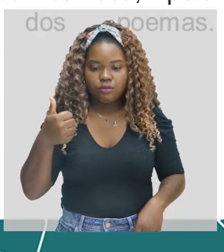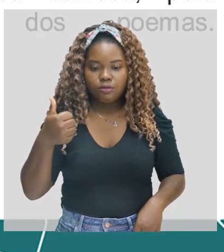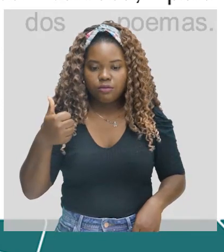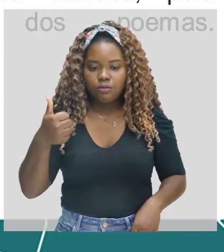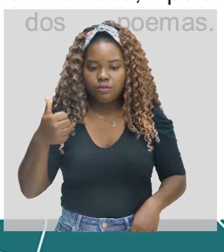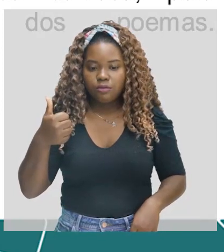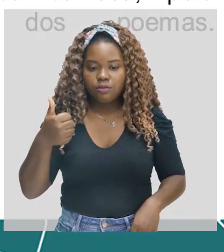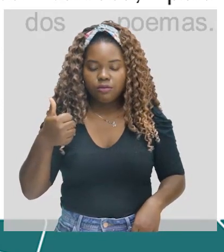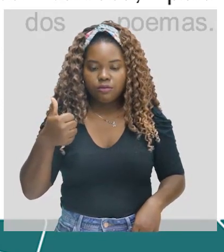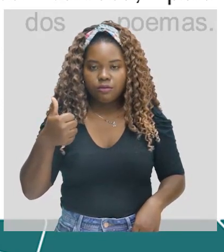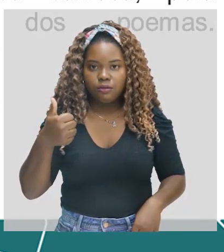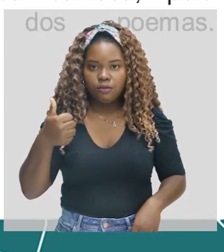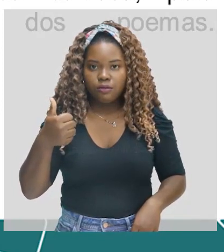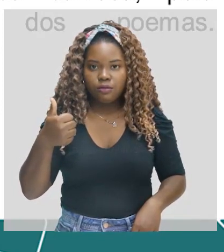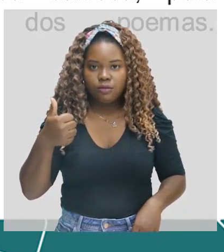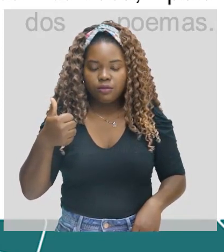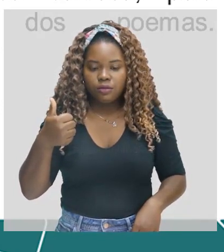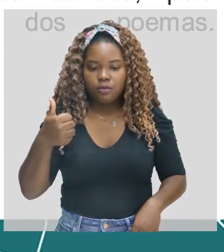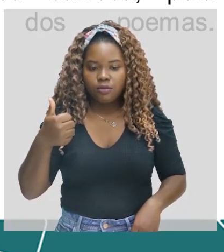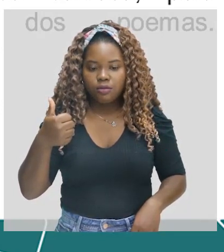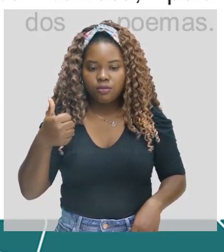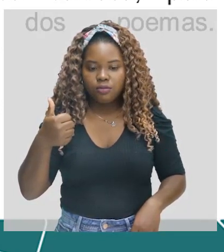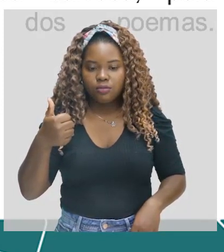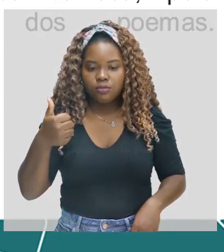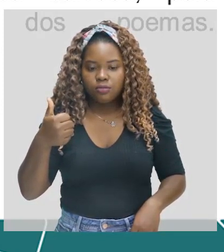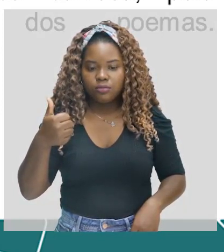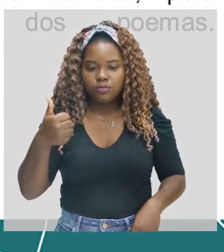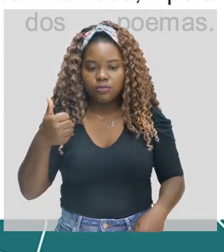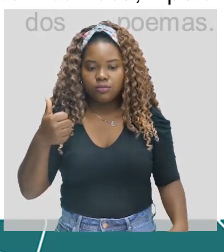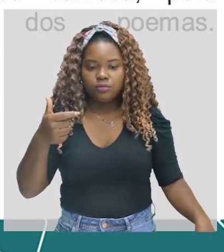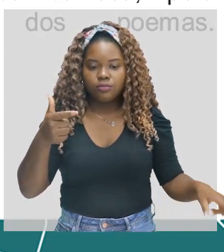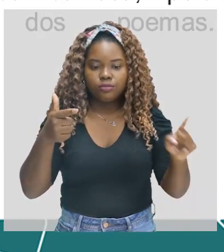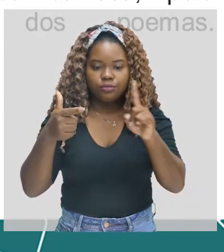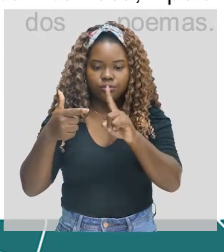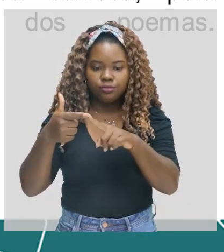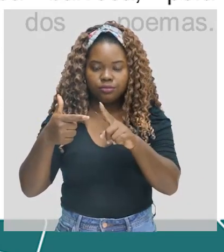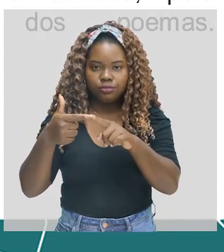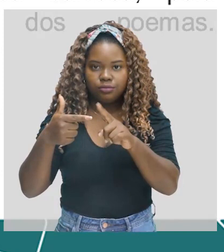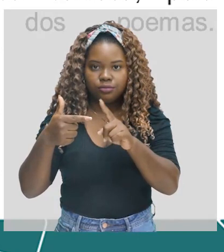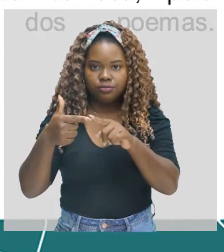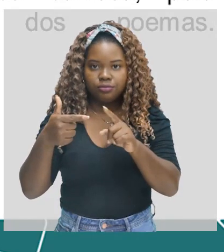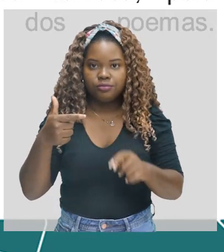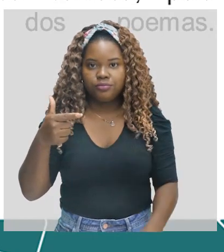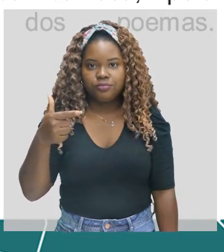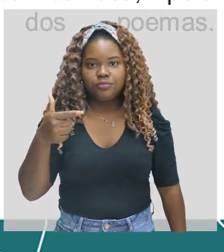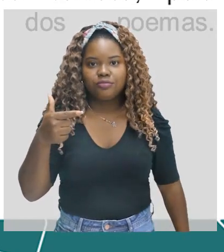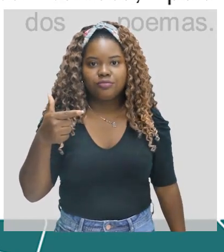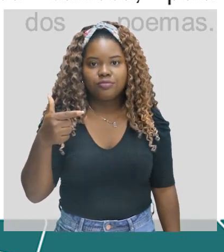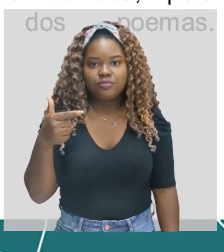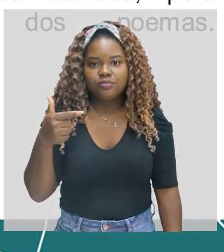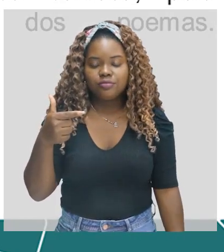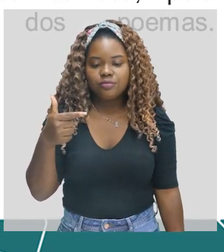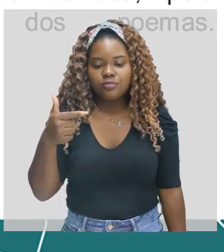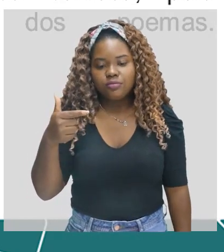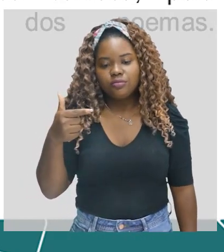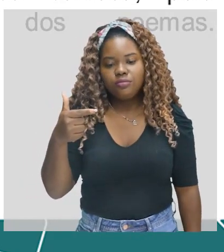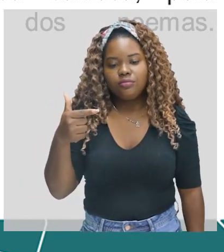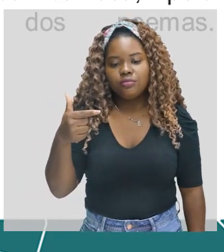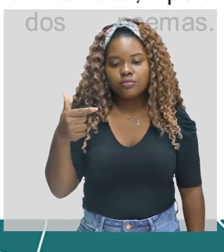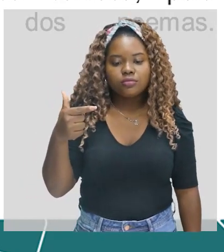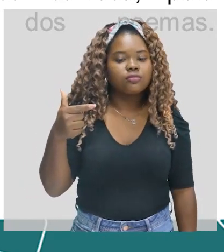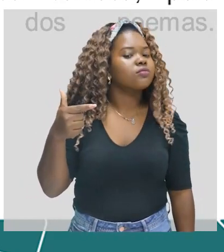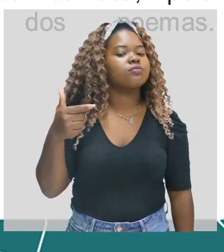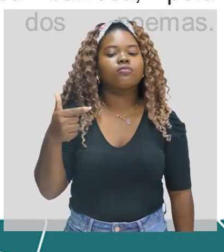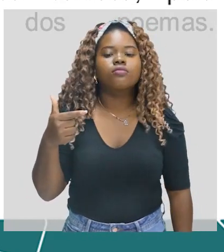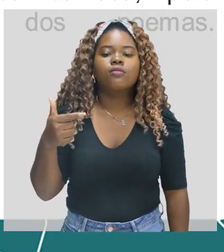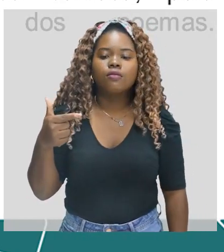tematizando o índio, a natureza e o amor à pátria. 2. Álvares de Azevedo, Casimiro de Abel